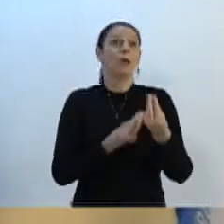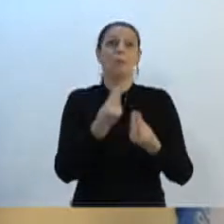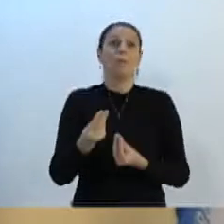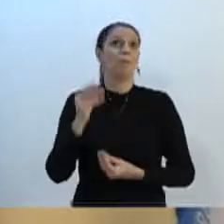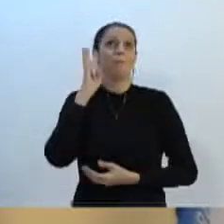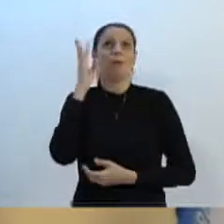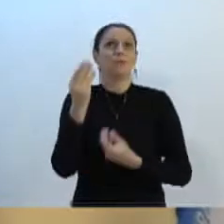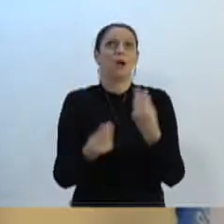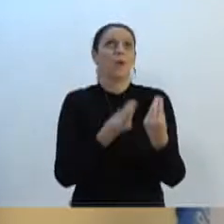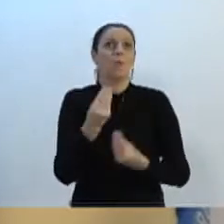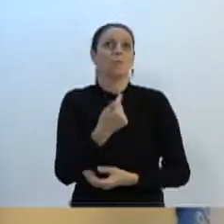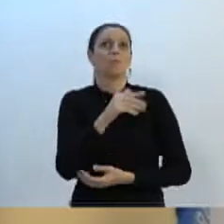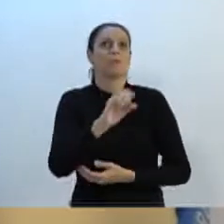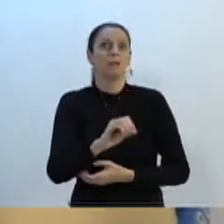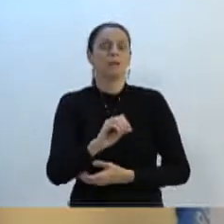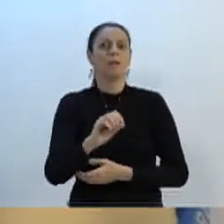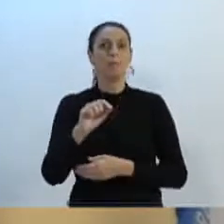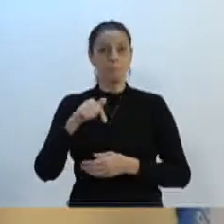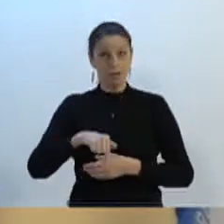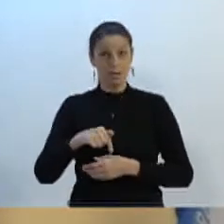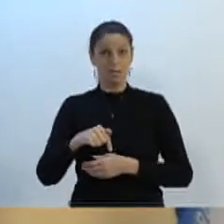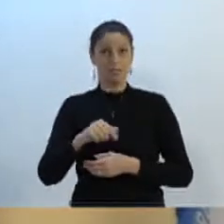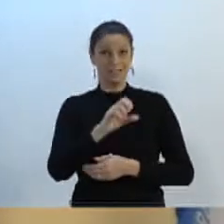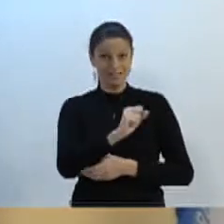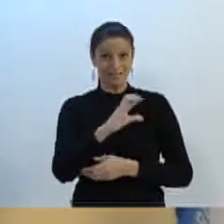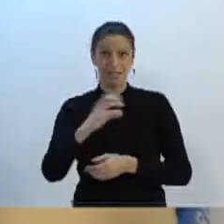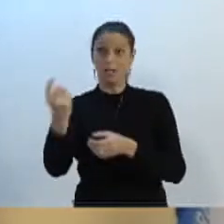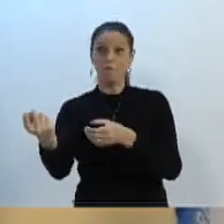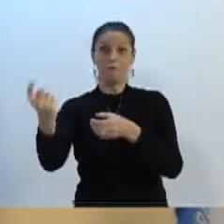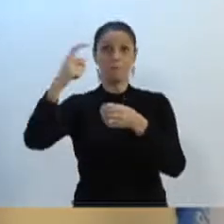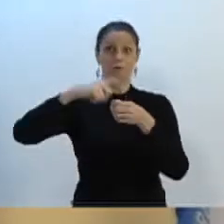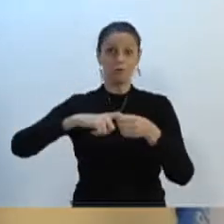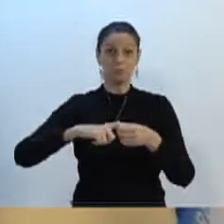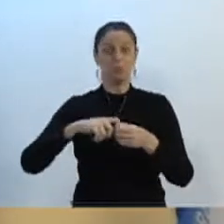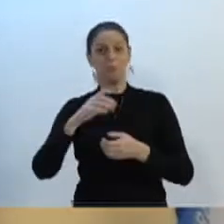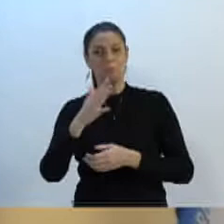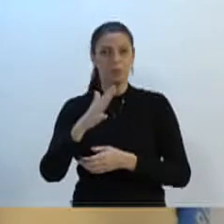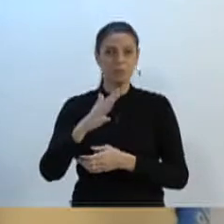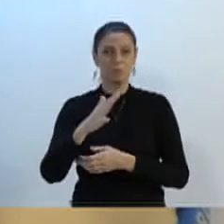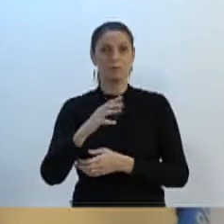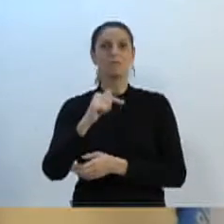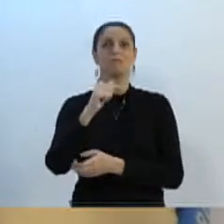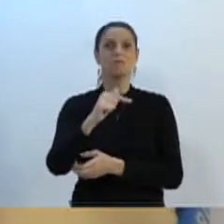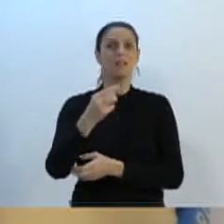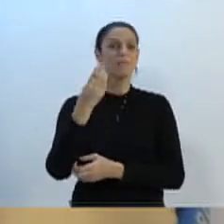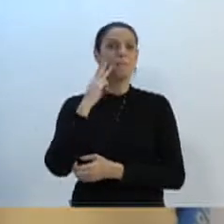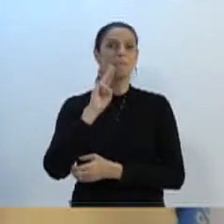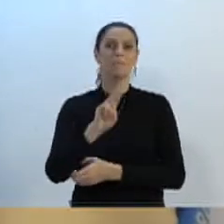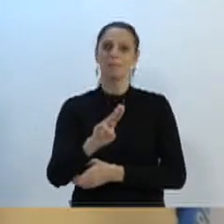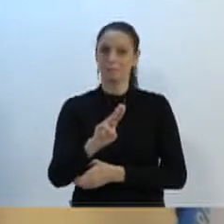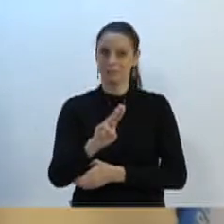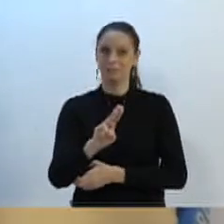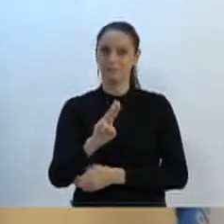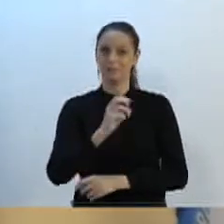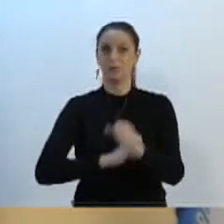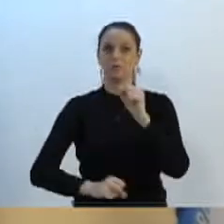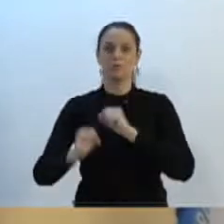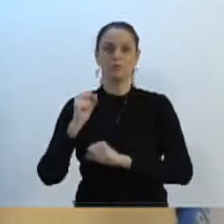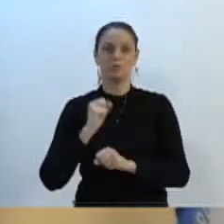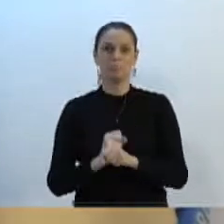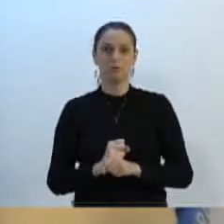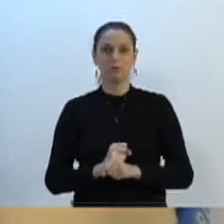isso, voltou para o Estado de Santa Catarina aproximadamente 7 bilhões no ano passado.